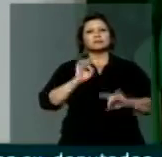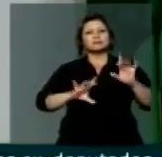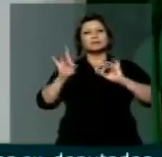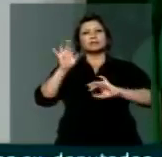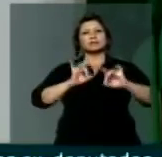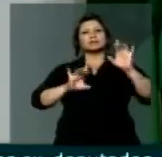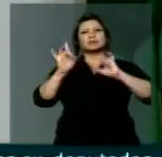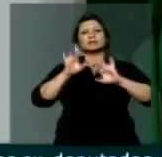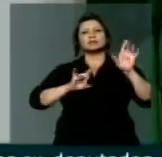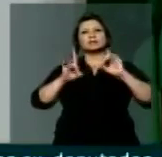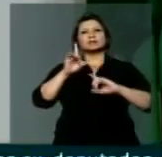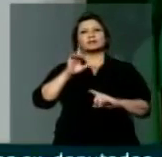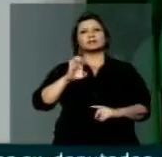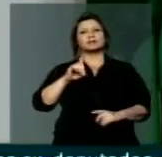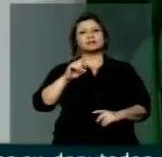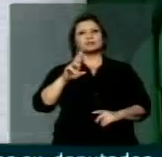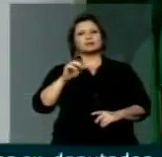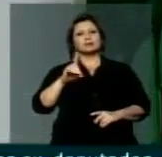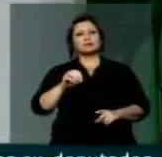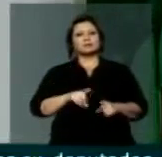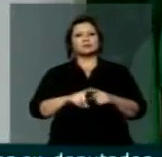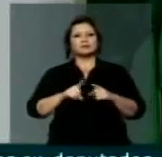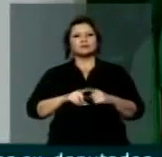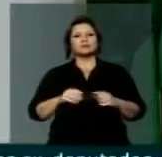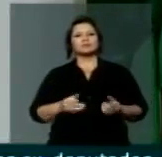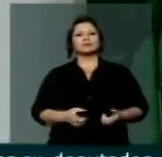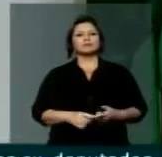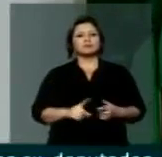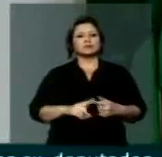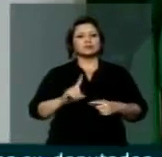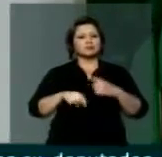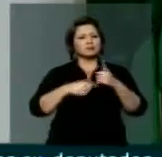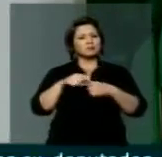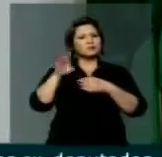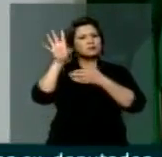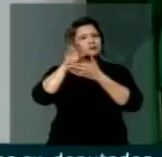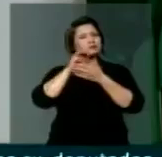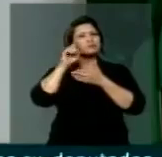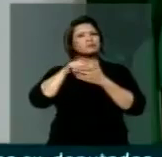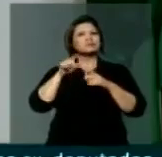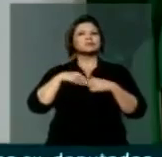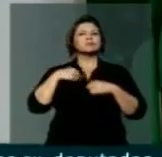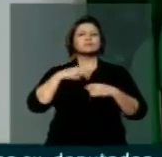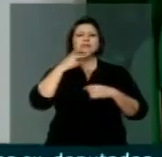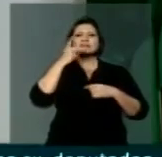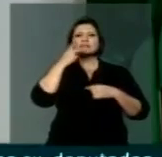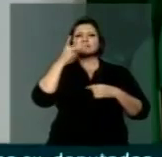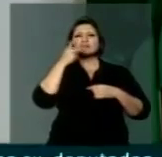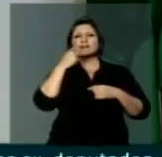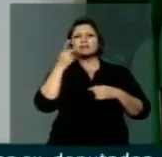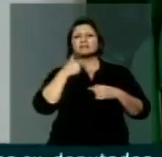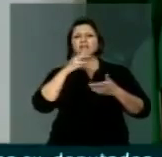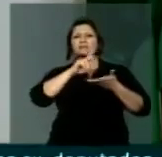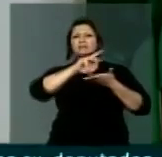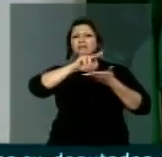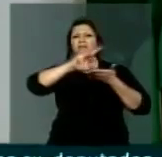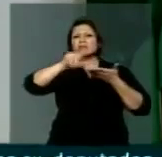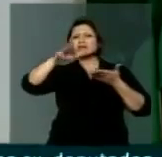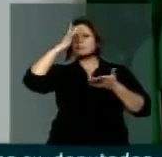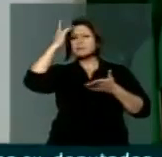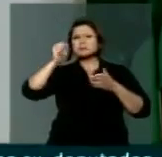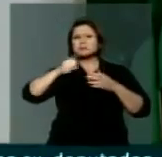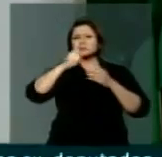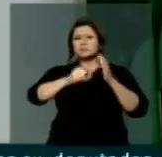especial da trajetória de Eduardo. Numa cerimônia, depois de ouvir algumas coisas, Loro foi falar e disse, falaram diversos